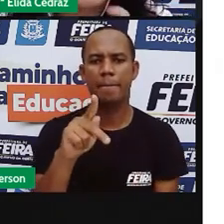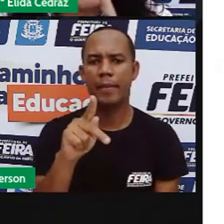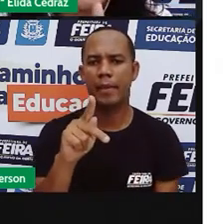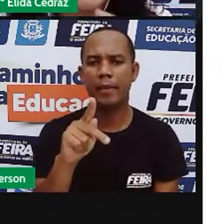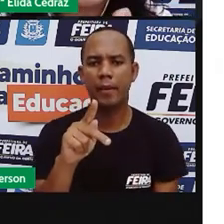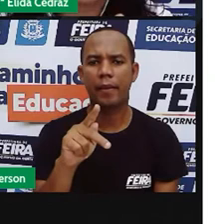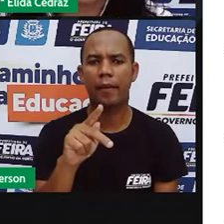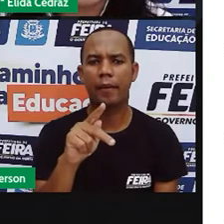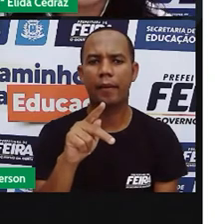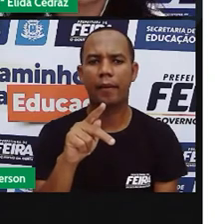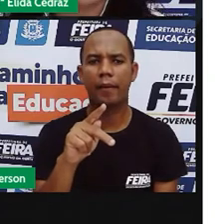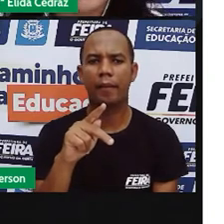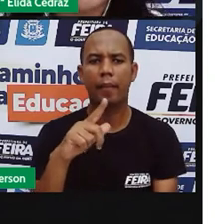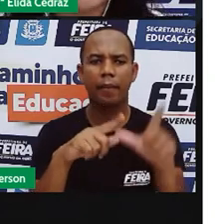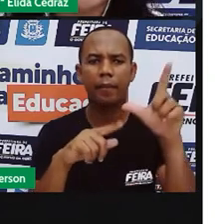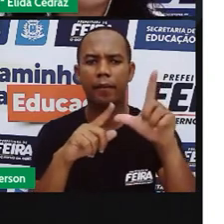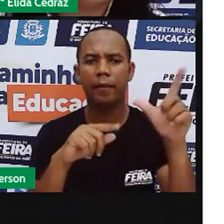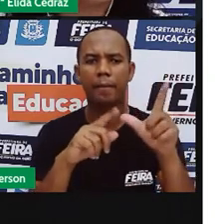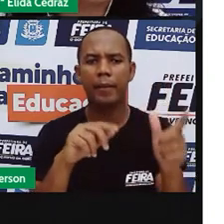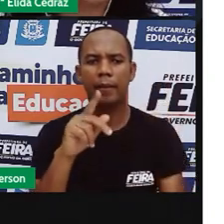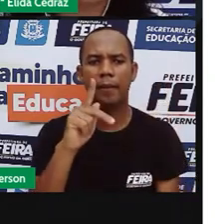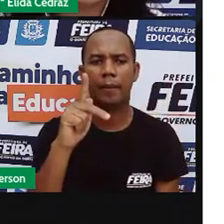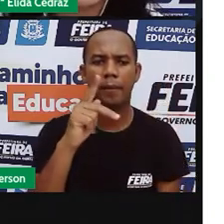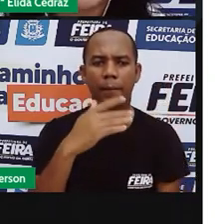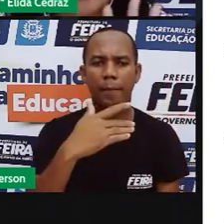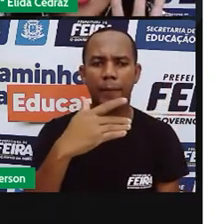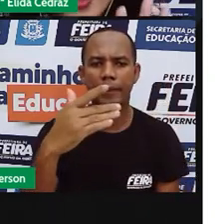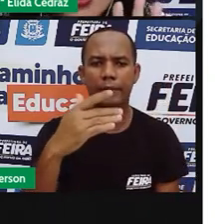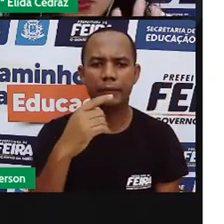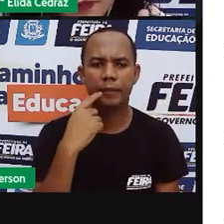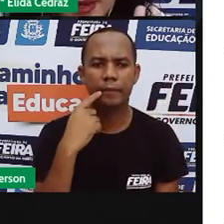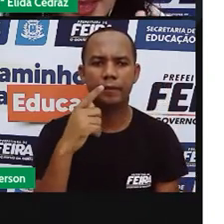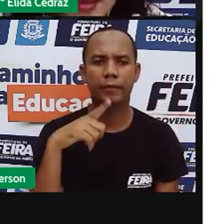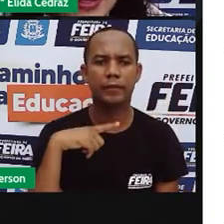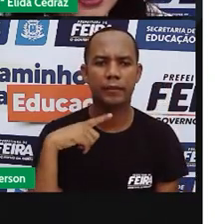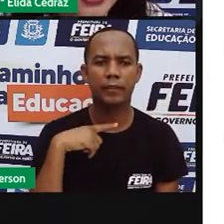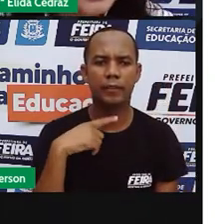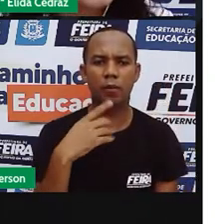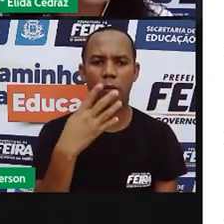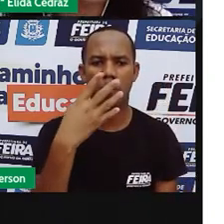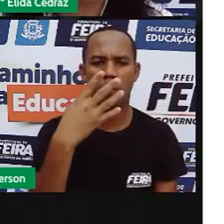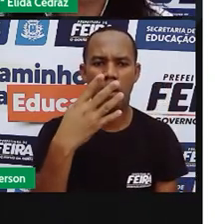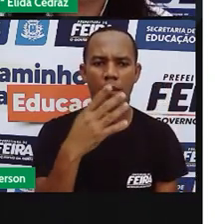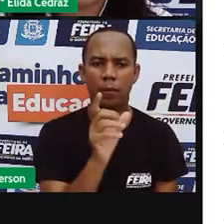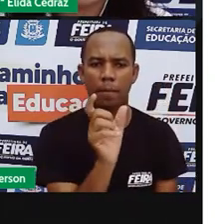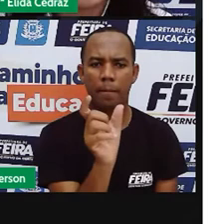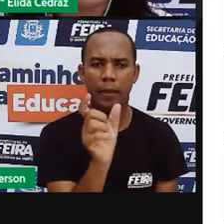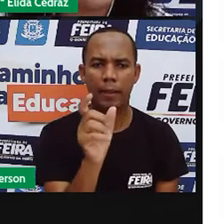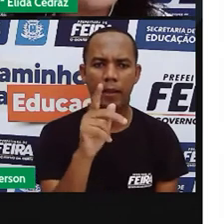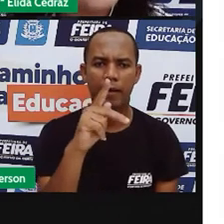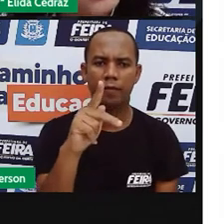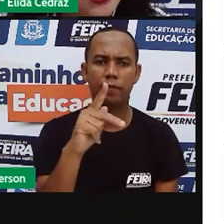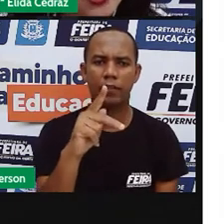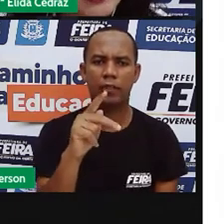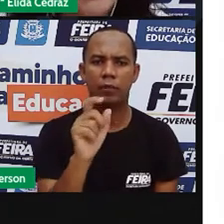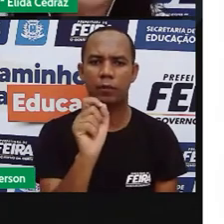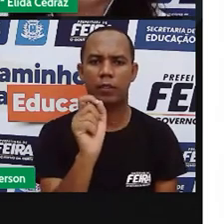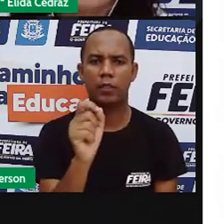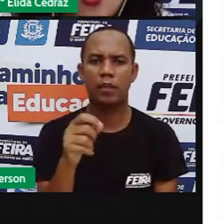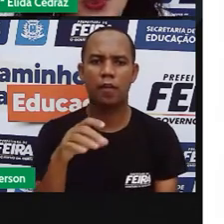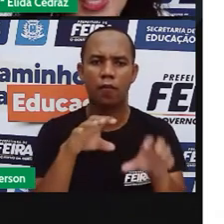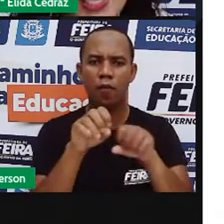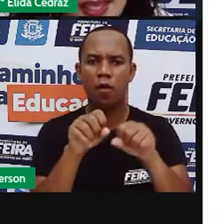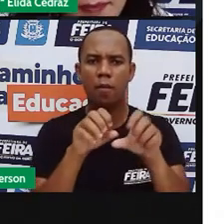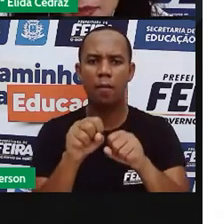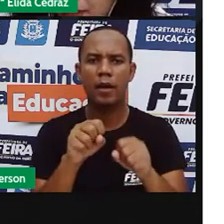duas, três, quatro. Nós vamos ter quatro palavras que nós vamos formar o antônimo